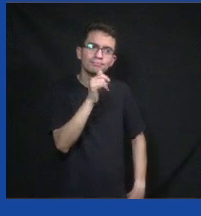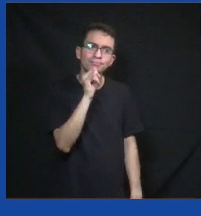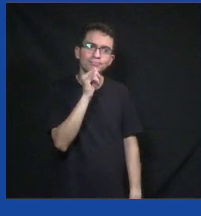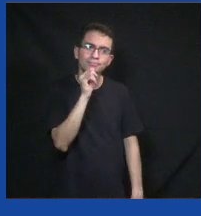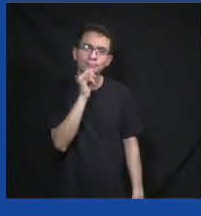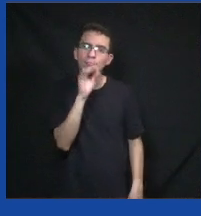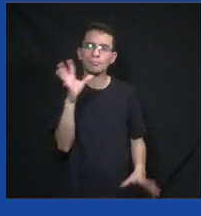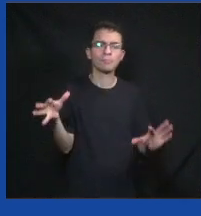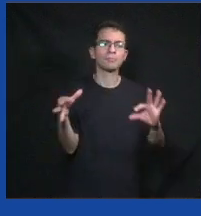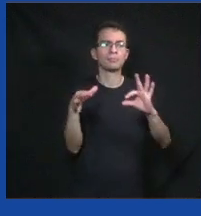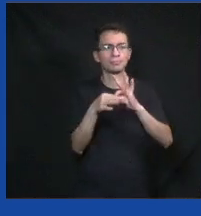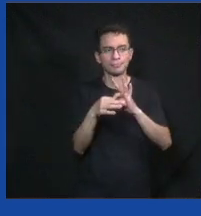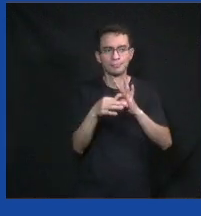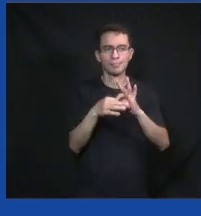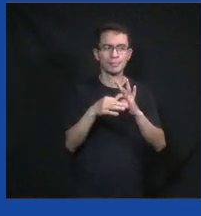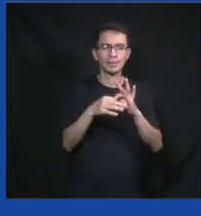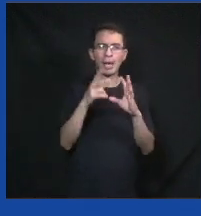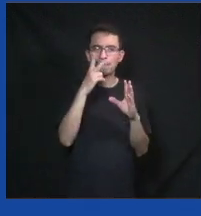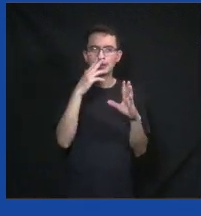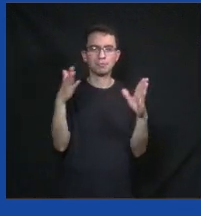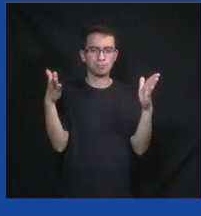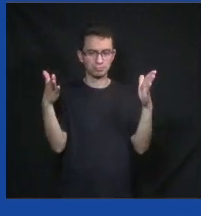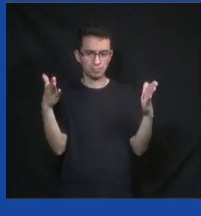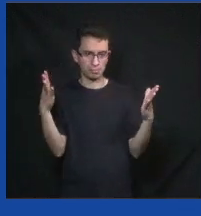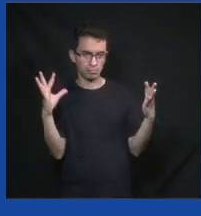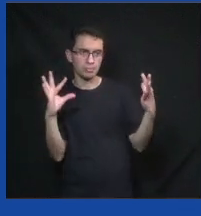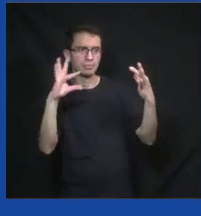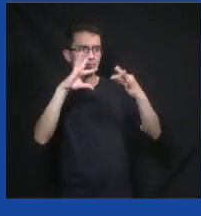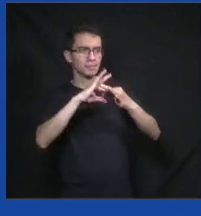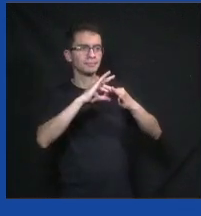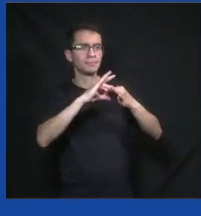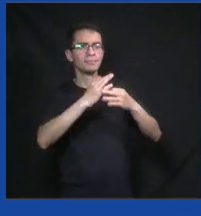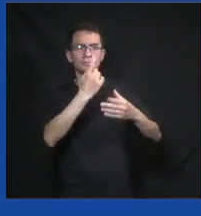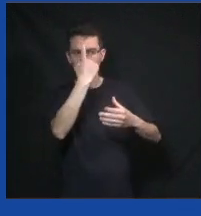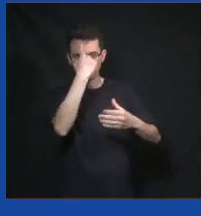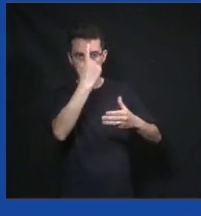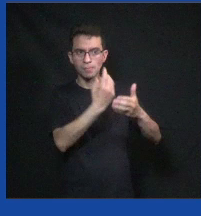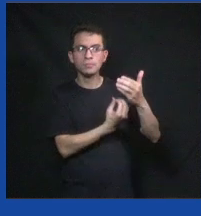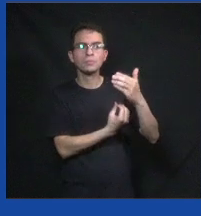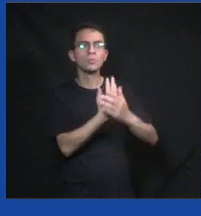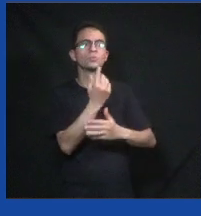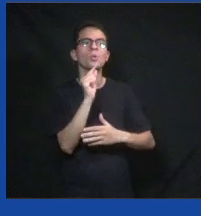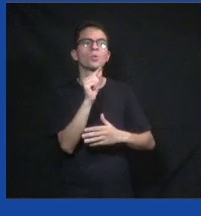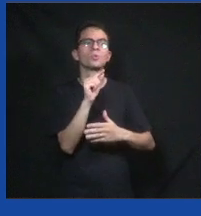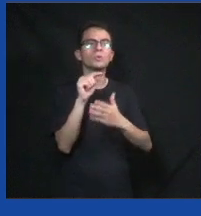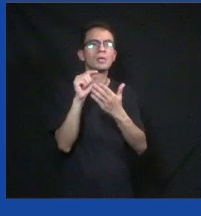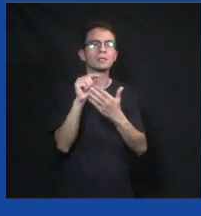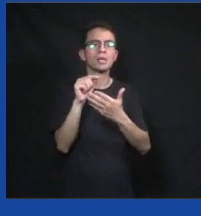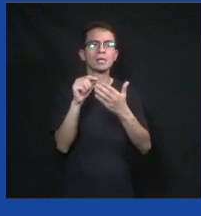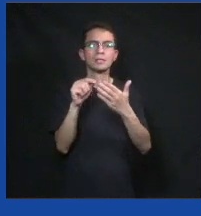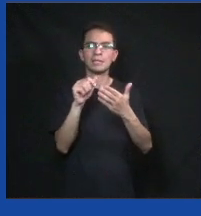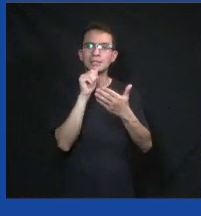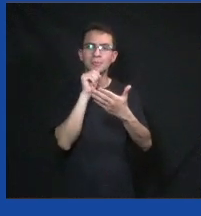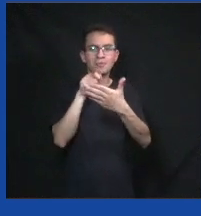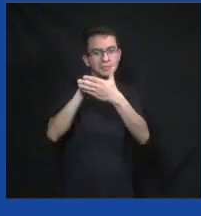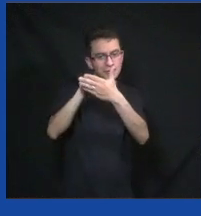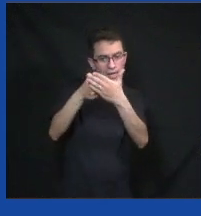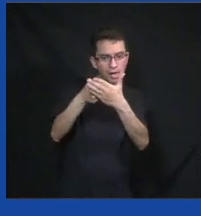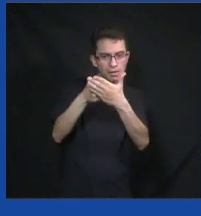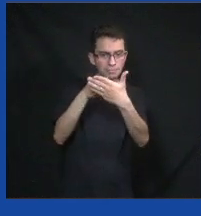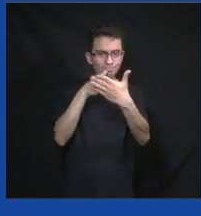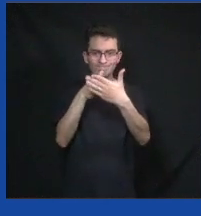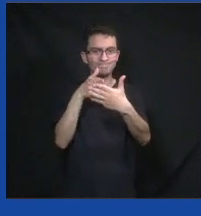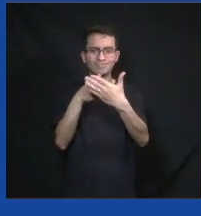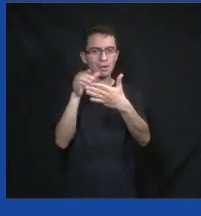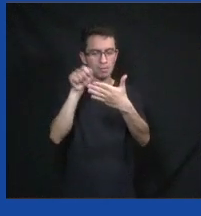forma mais clara. A viu que era muito fechado tudo, vamos tentar construir essa chave para que destrave pelo lado do cidadão. Aí a gente